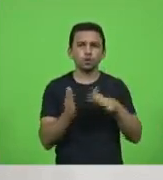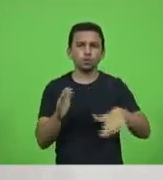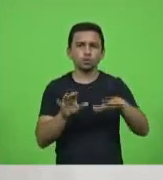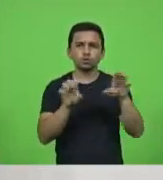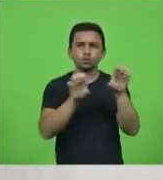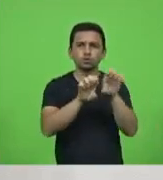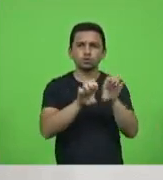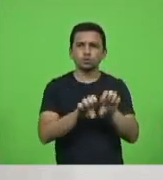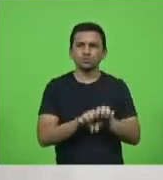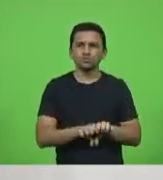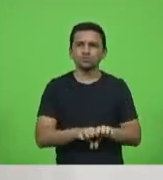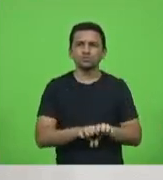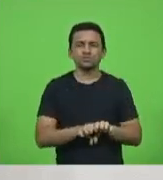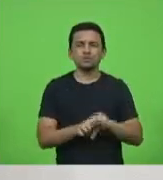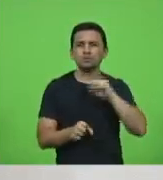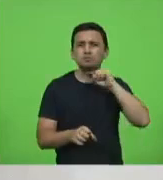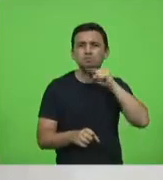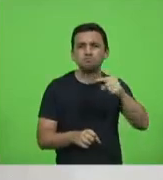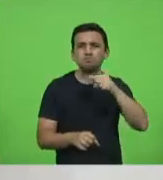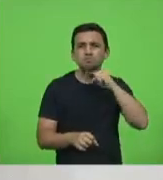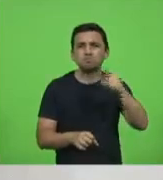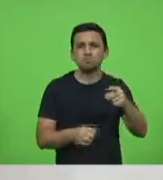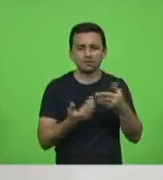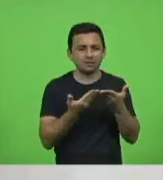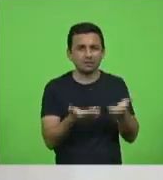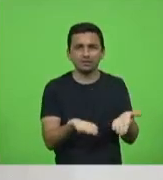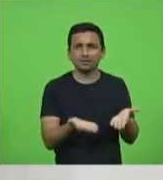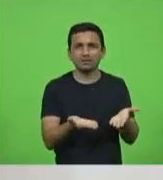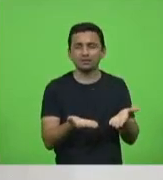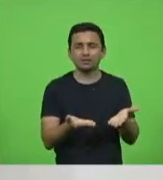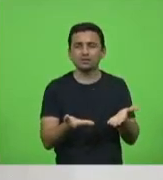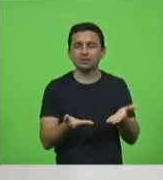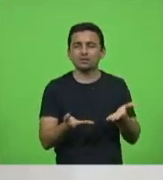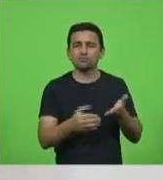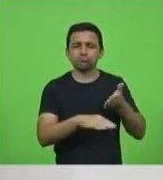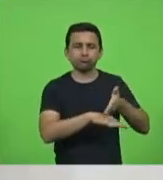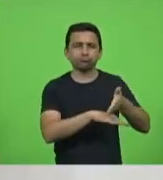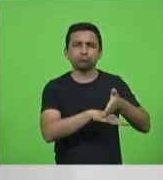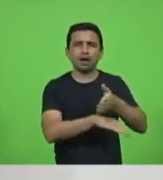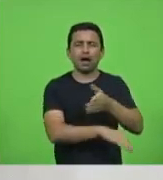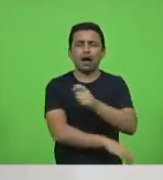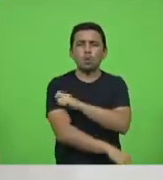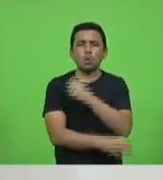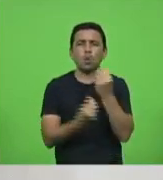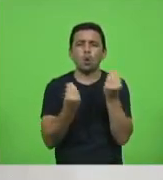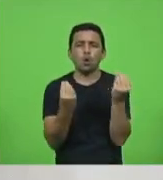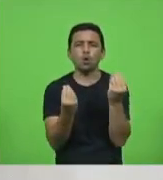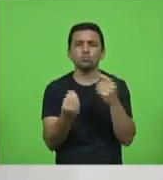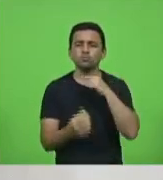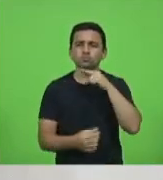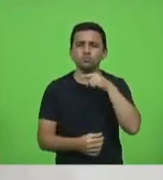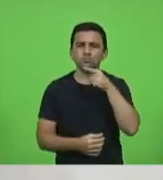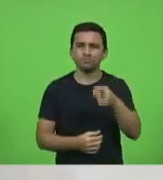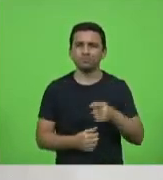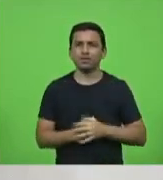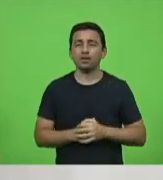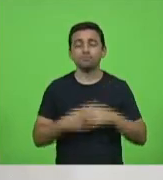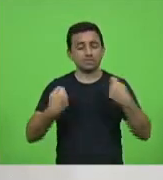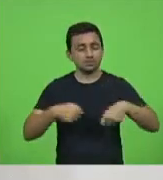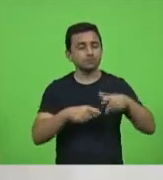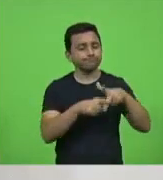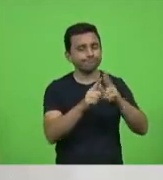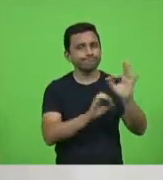absolutamente incapazes, esse é o ponto, de receber alunos numa sala de aula. E isso precisa ser corrigido.